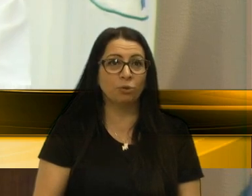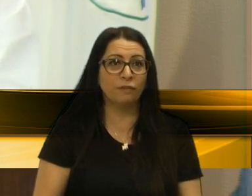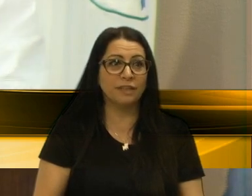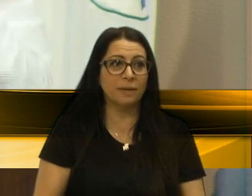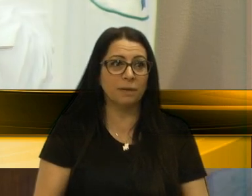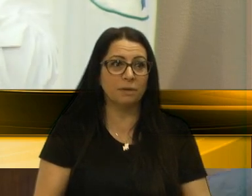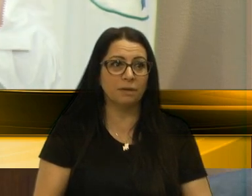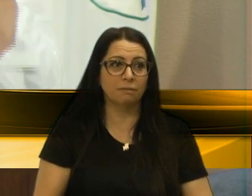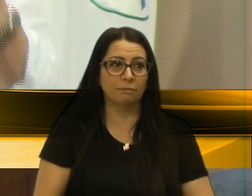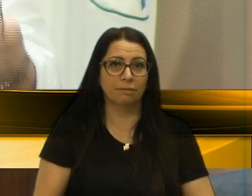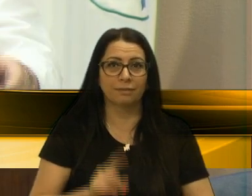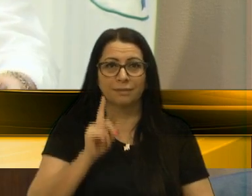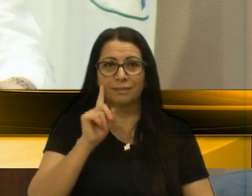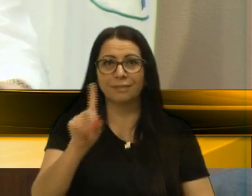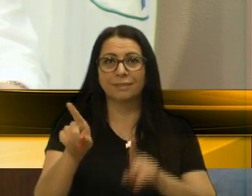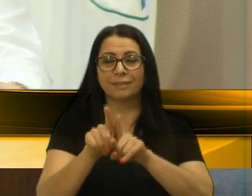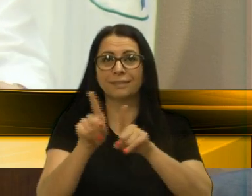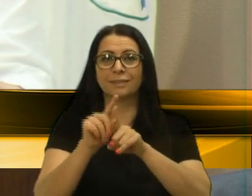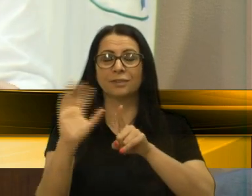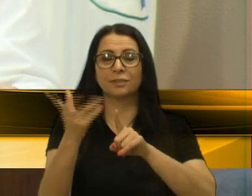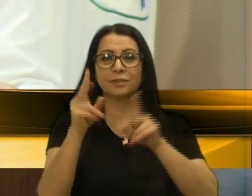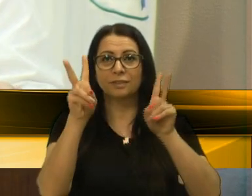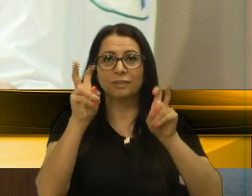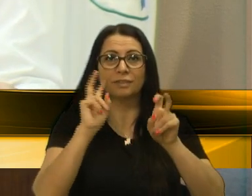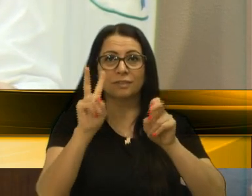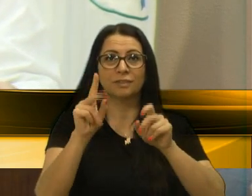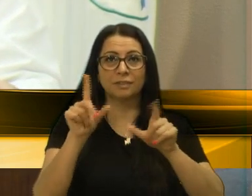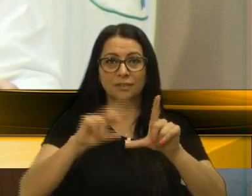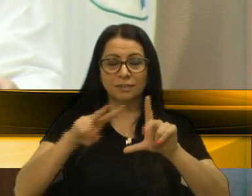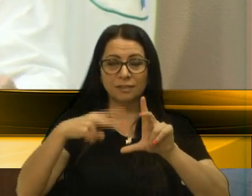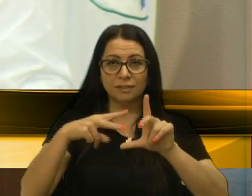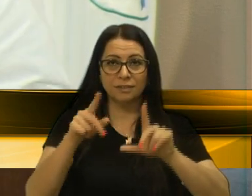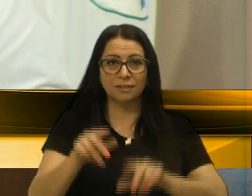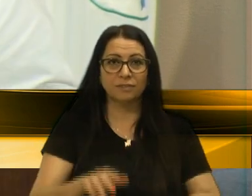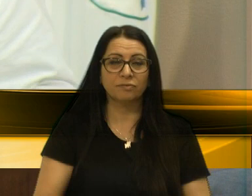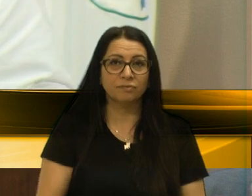presidente, senhoras e senhores vereadores, a todos que nos assistem pela TV Câmara.